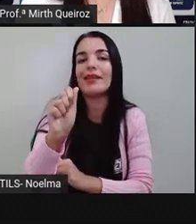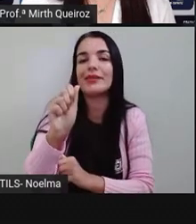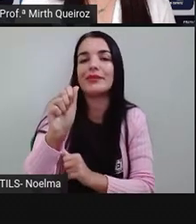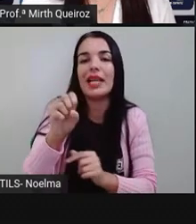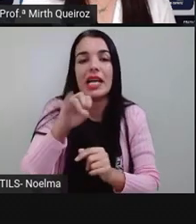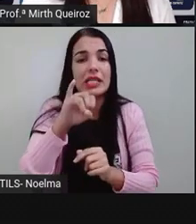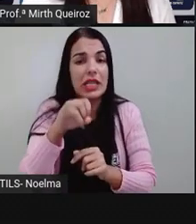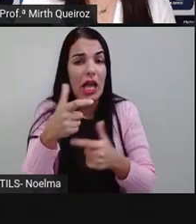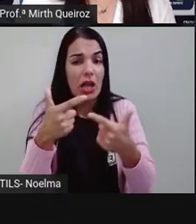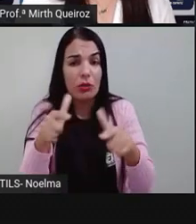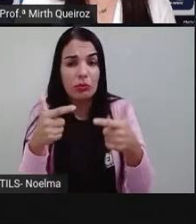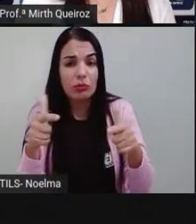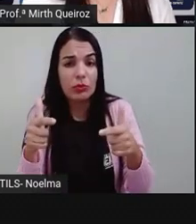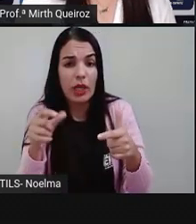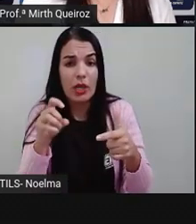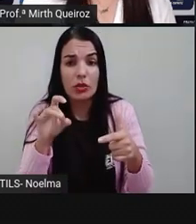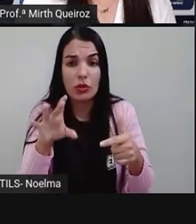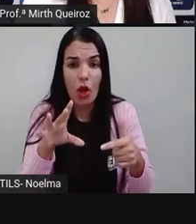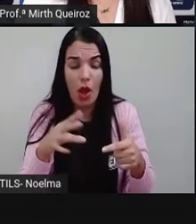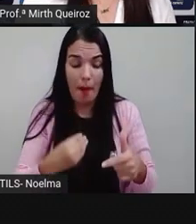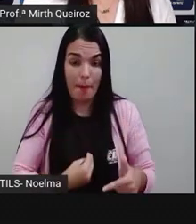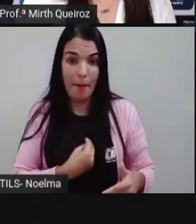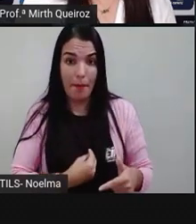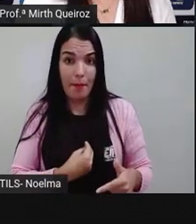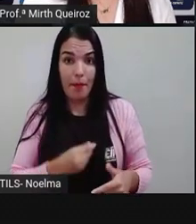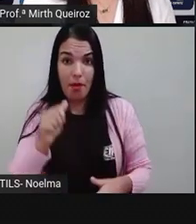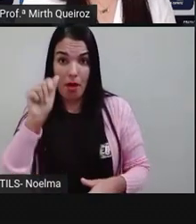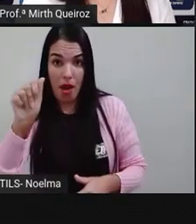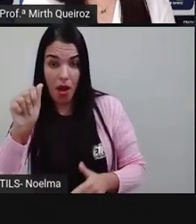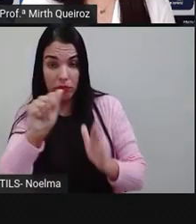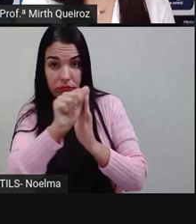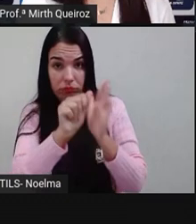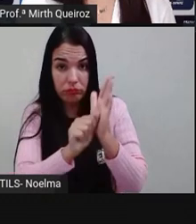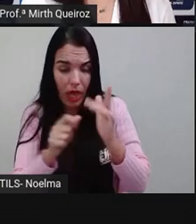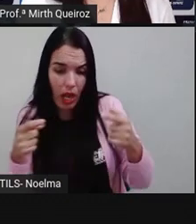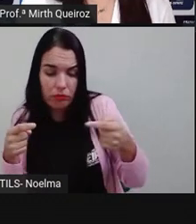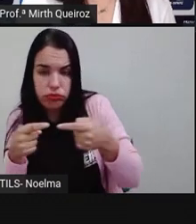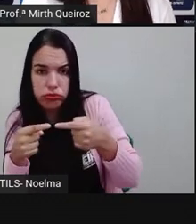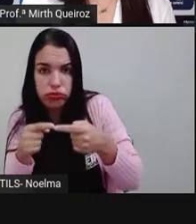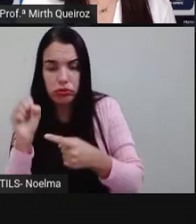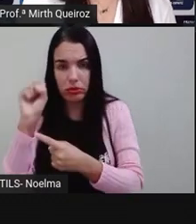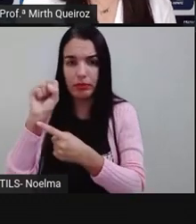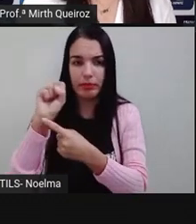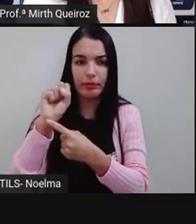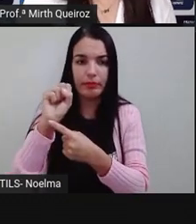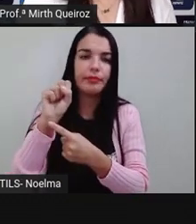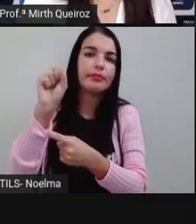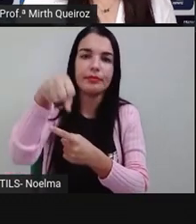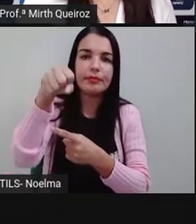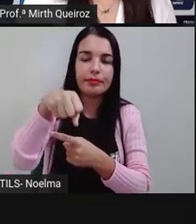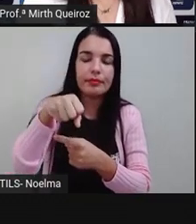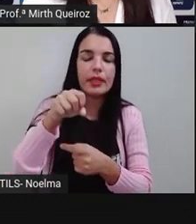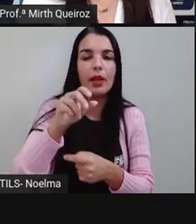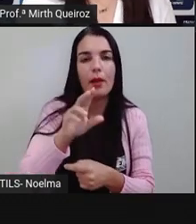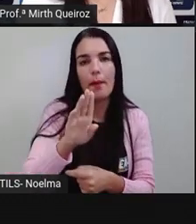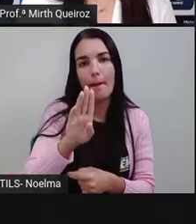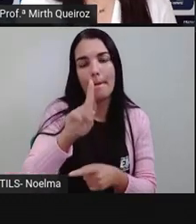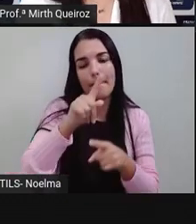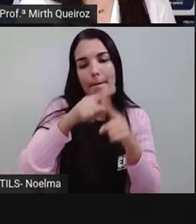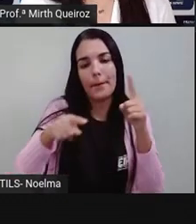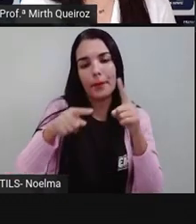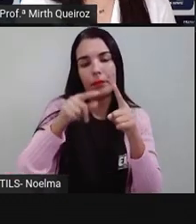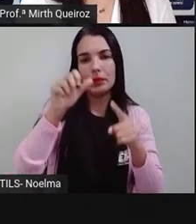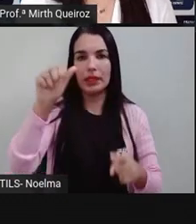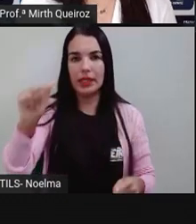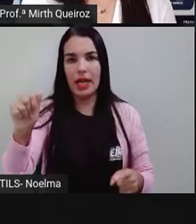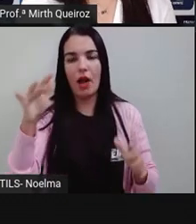nós tivermos a presença do artigo A ligado ao substantivo, aí vai ficar proibida. Se não